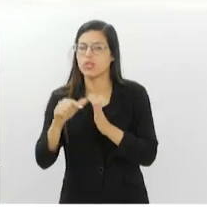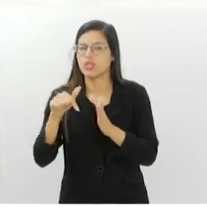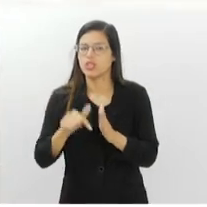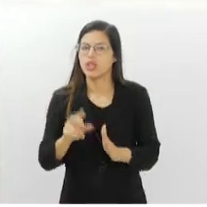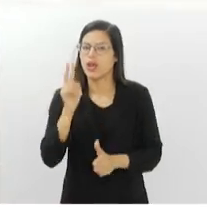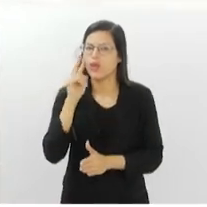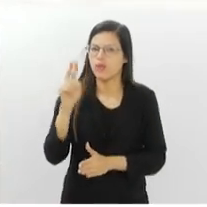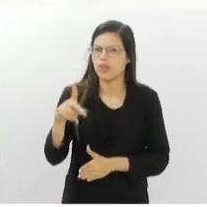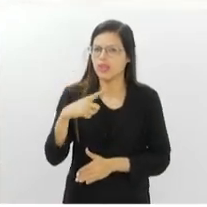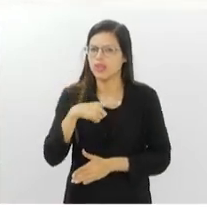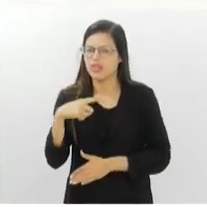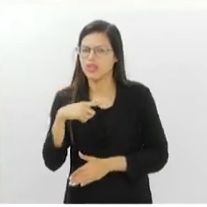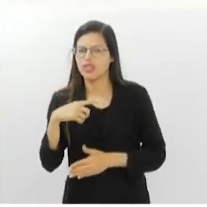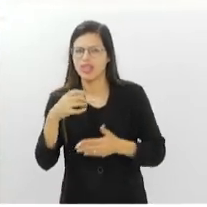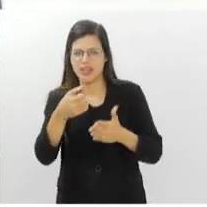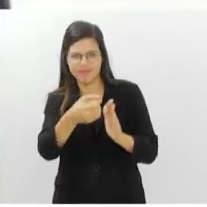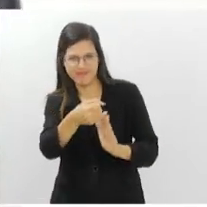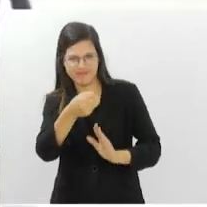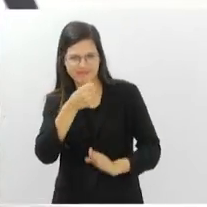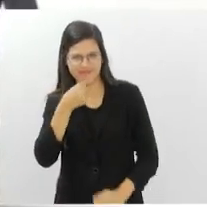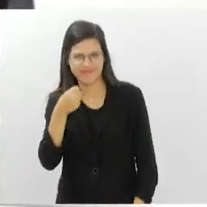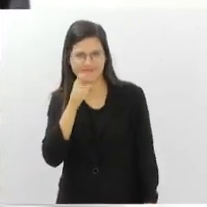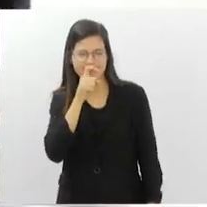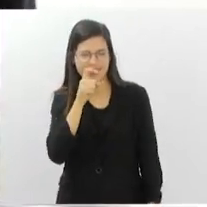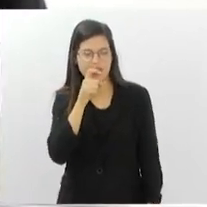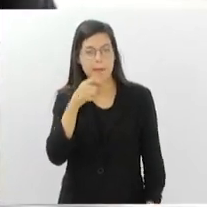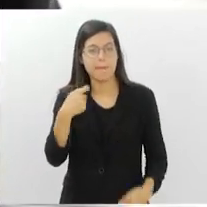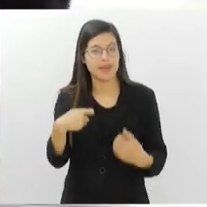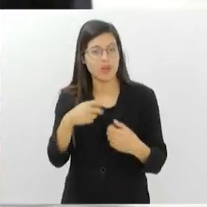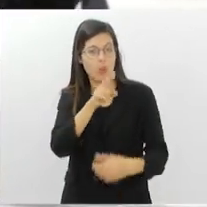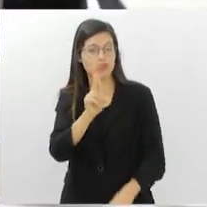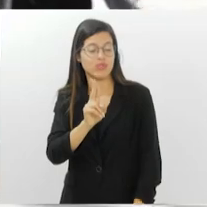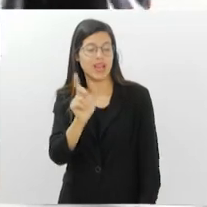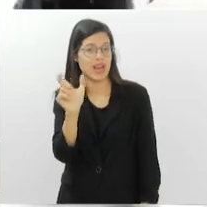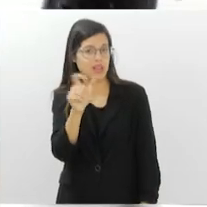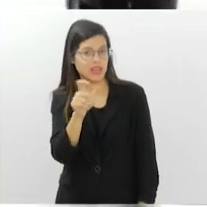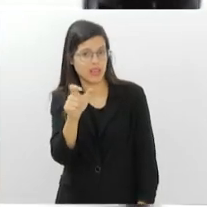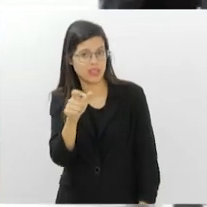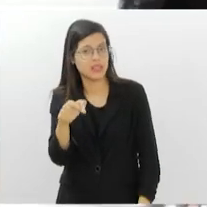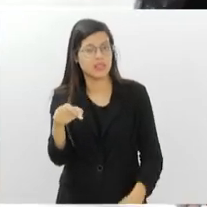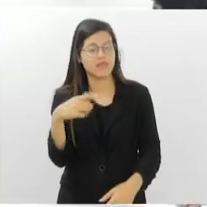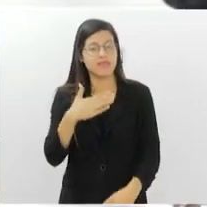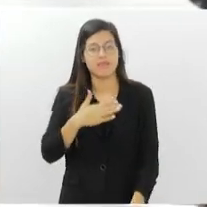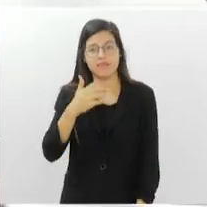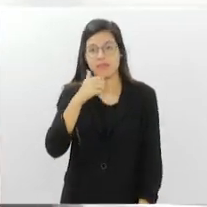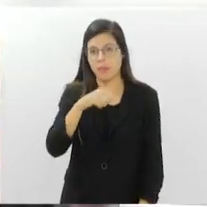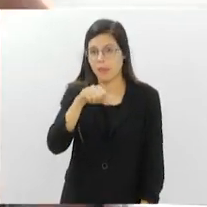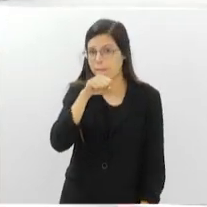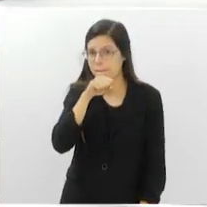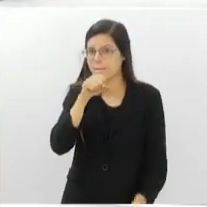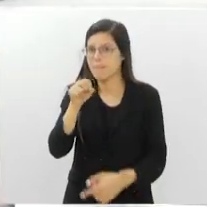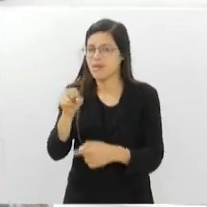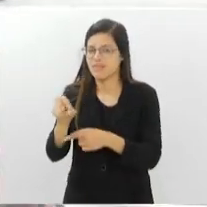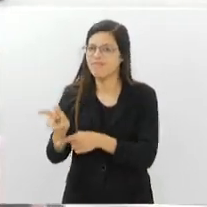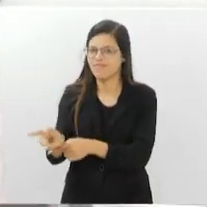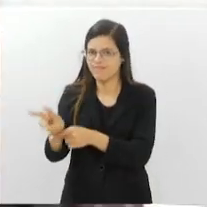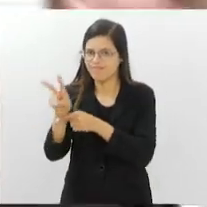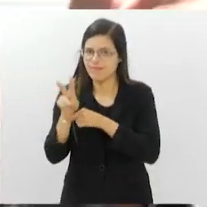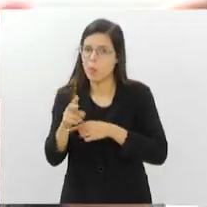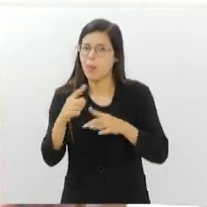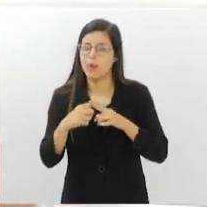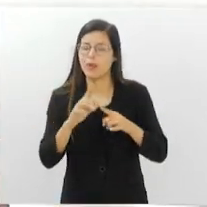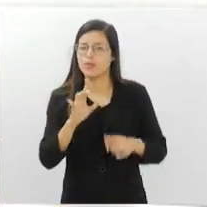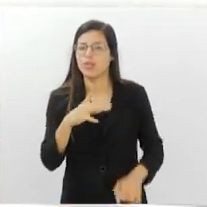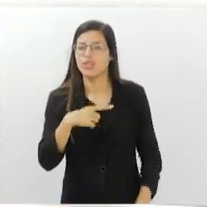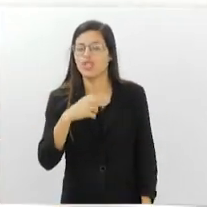freezer, precisei passar cartão da minha mãe emprestado para comprar o freezer, porque eu só tinha 500 reais. investi, e